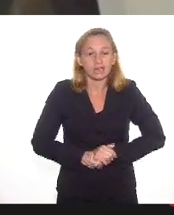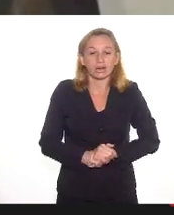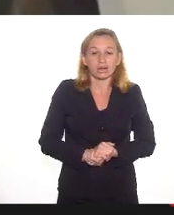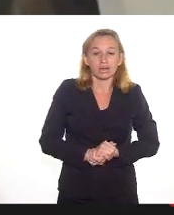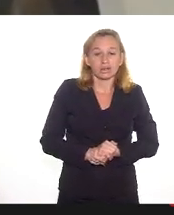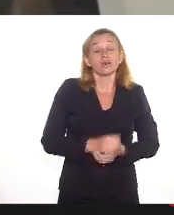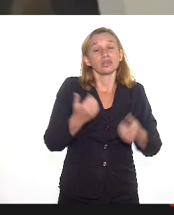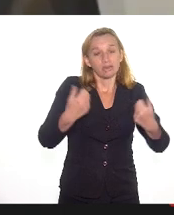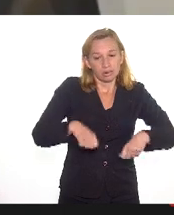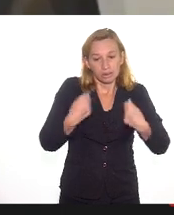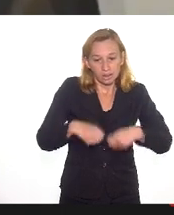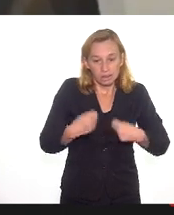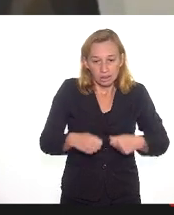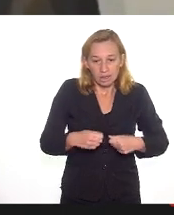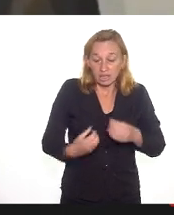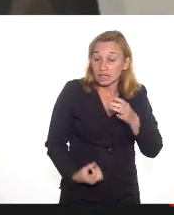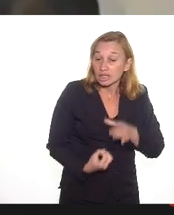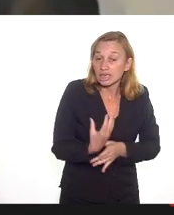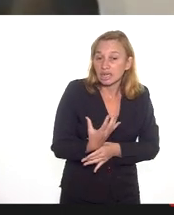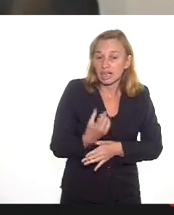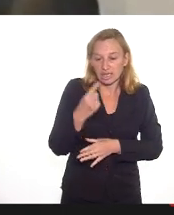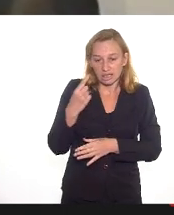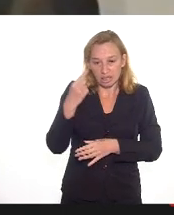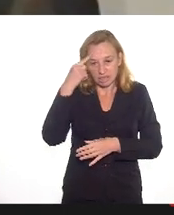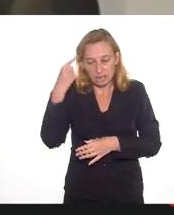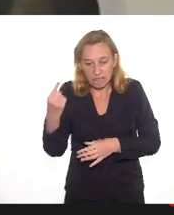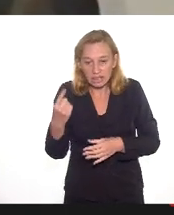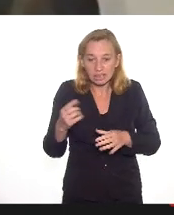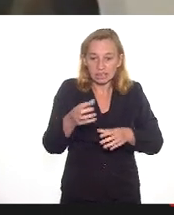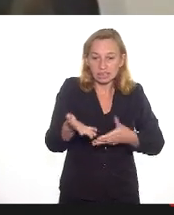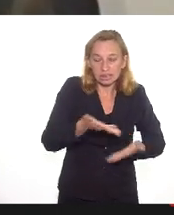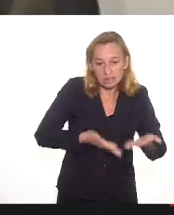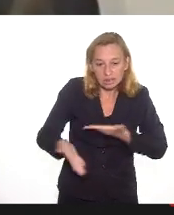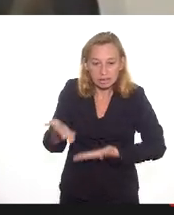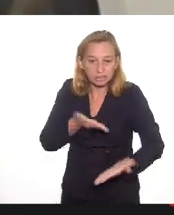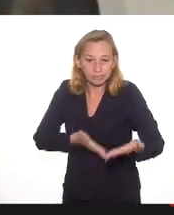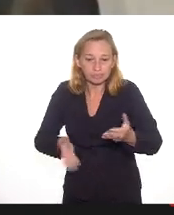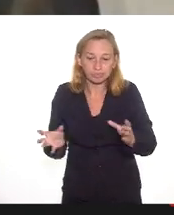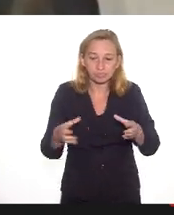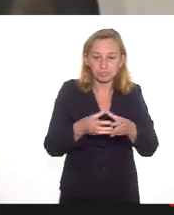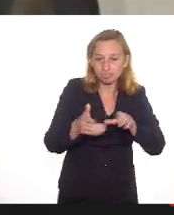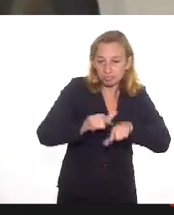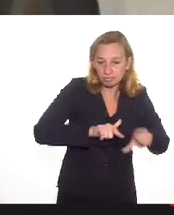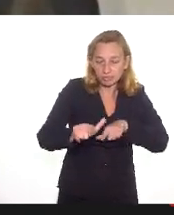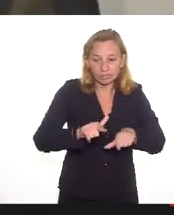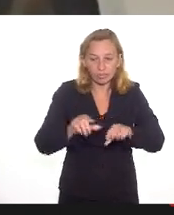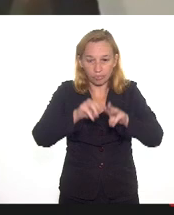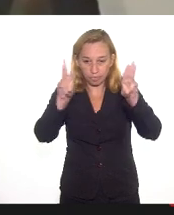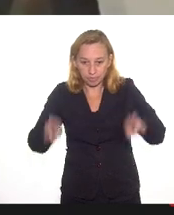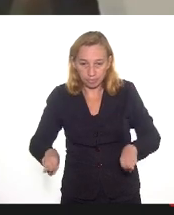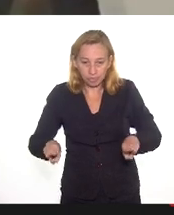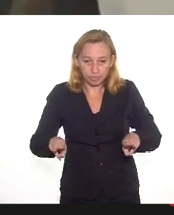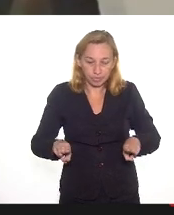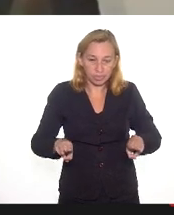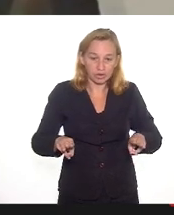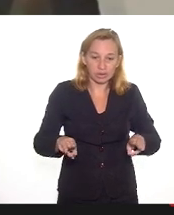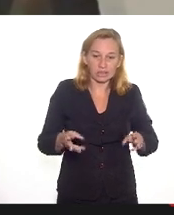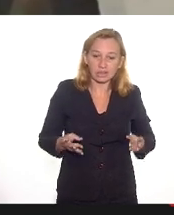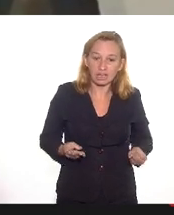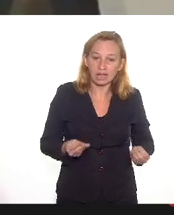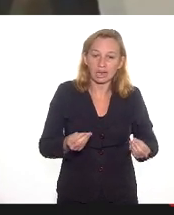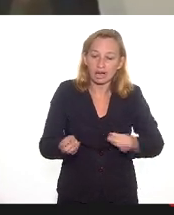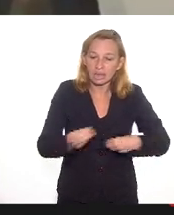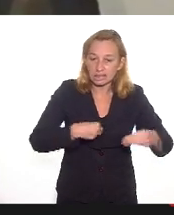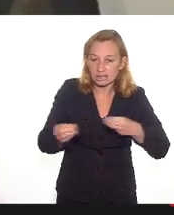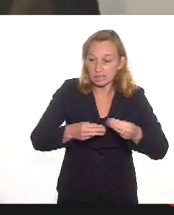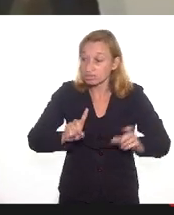Foi preciso muita criatividade, trabalho com parcerias, ajuda mútua para que museus se colocassem acessíveis nessa